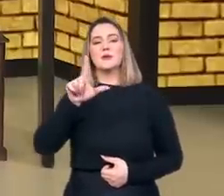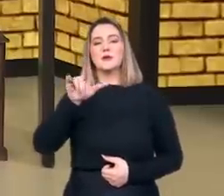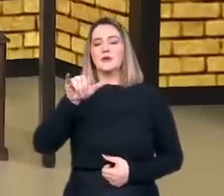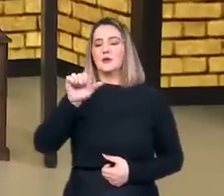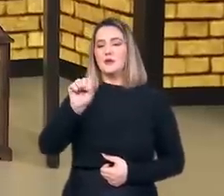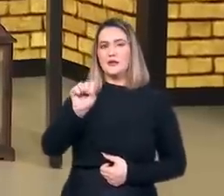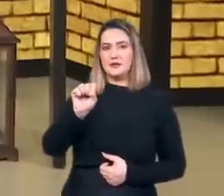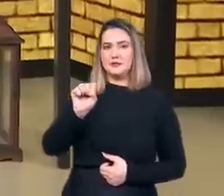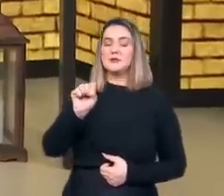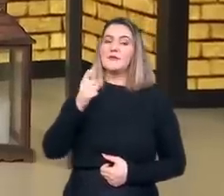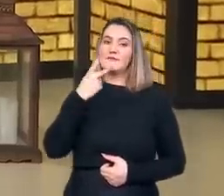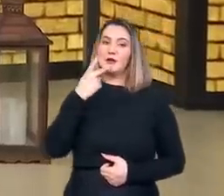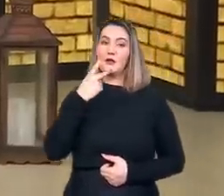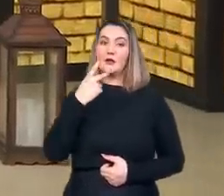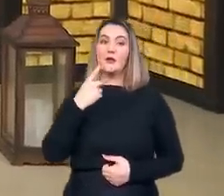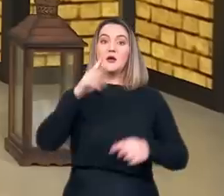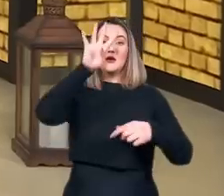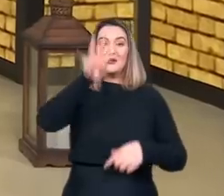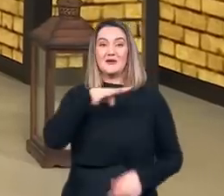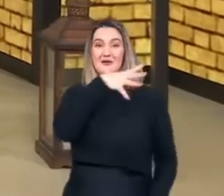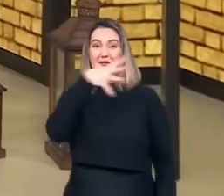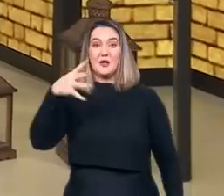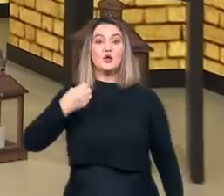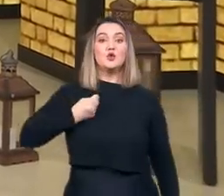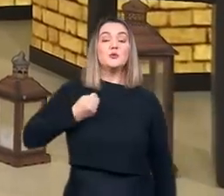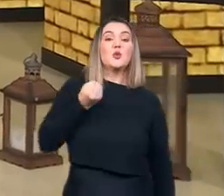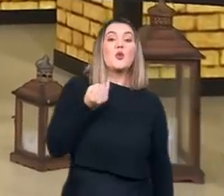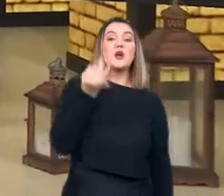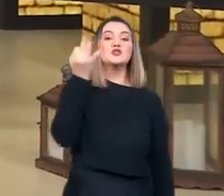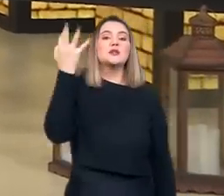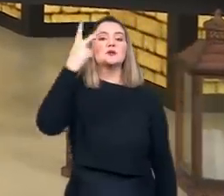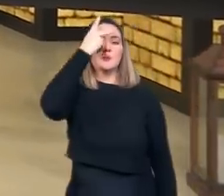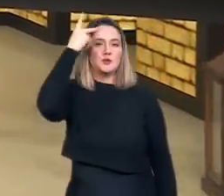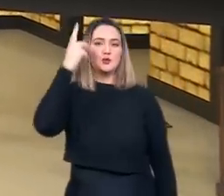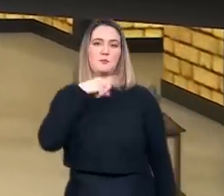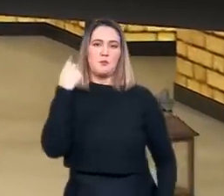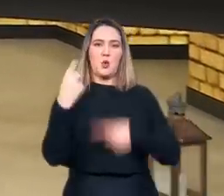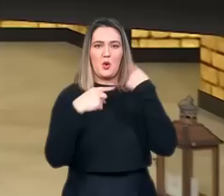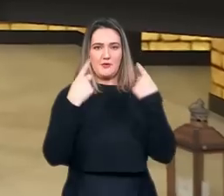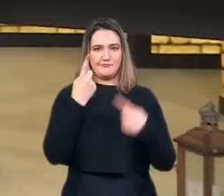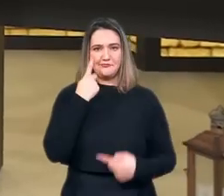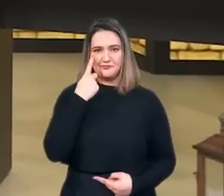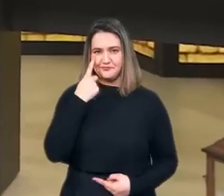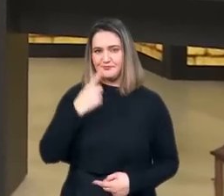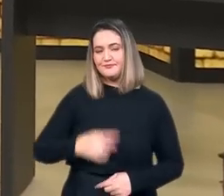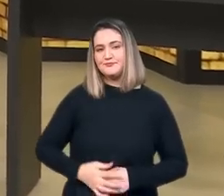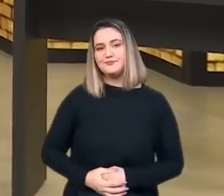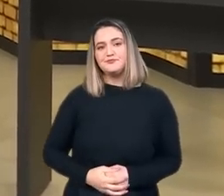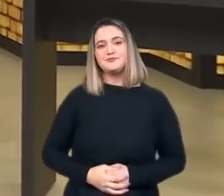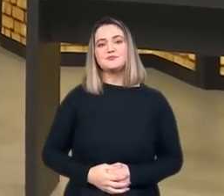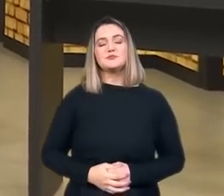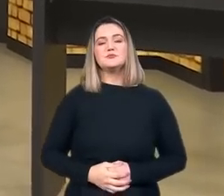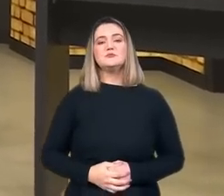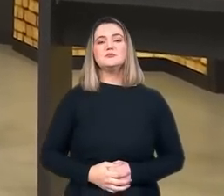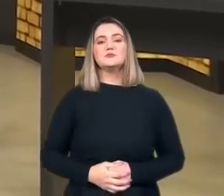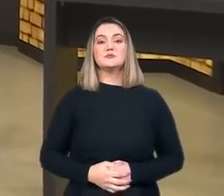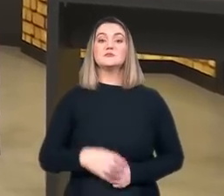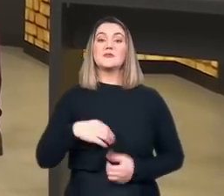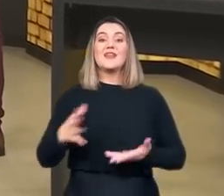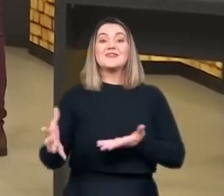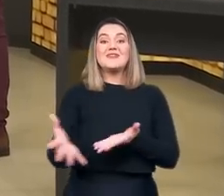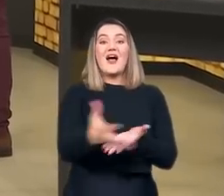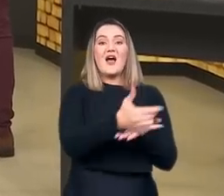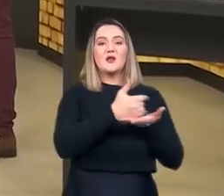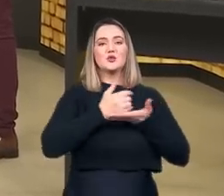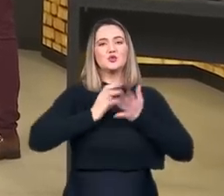estes são alguns dos números que o dossiê apresenta. Vou colocar aqui na tela para você. Bom, os dados inquisitoriais sobre a